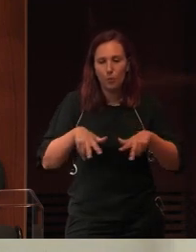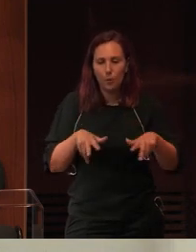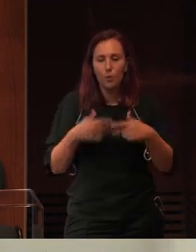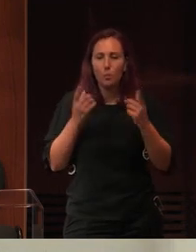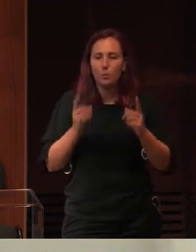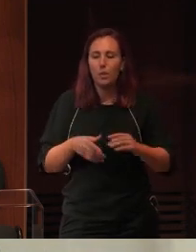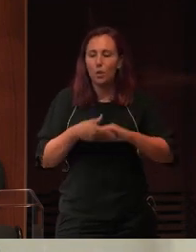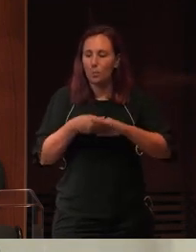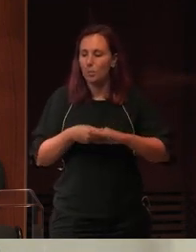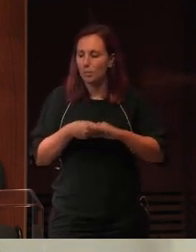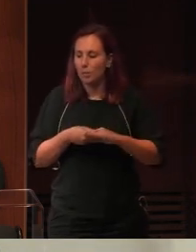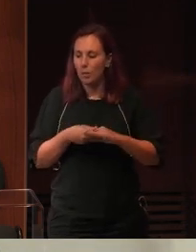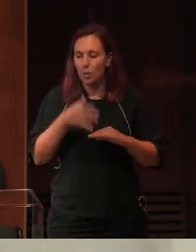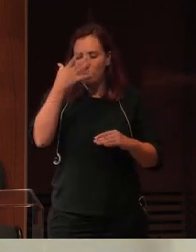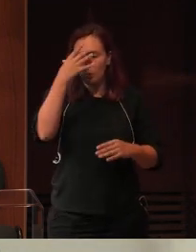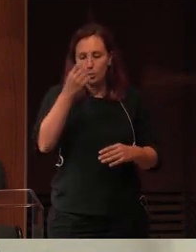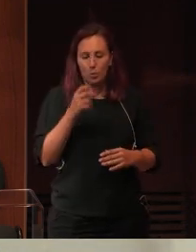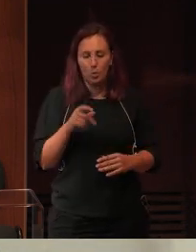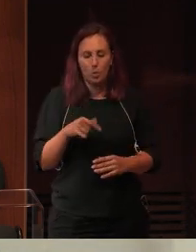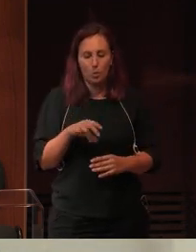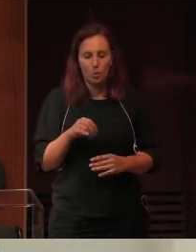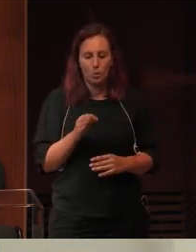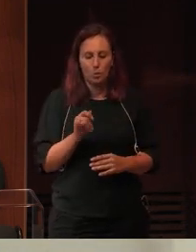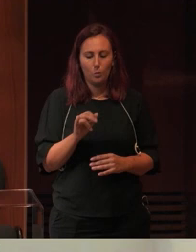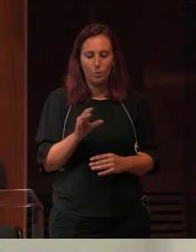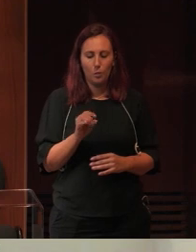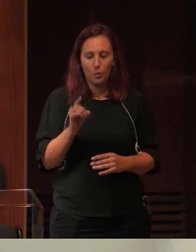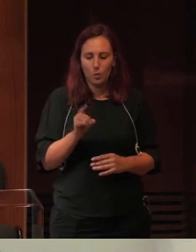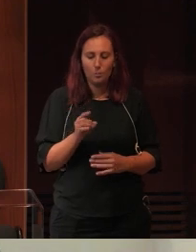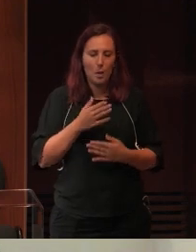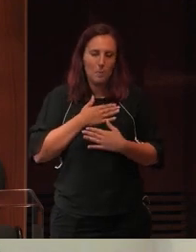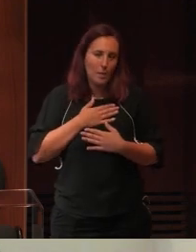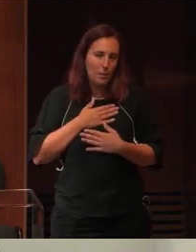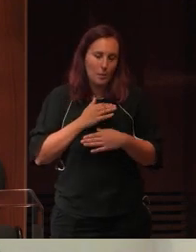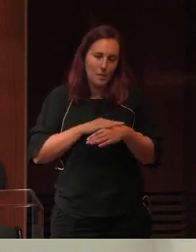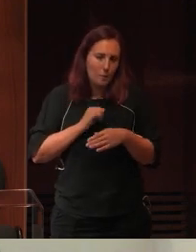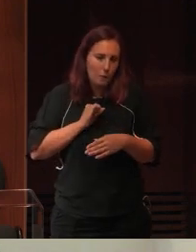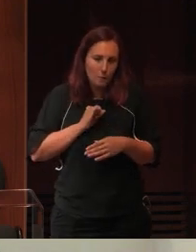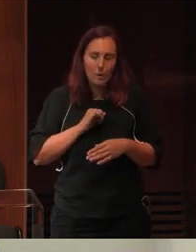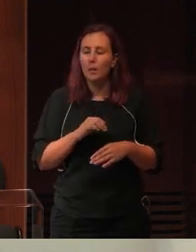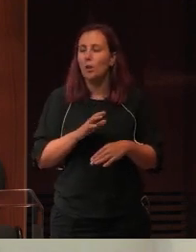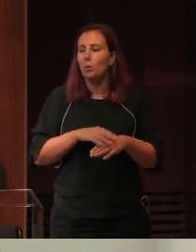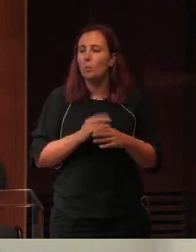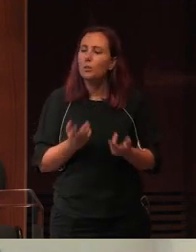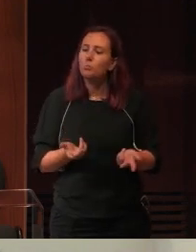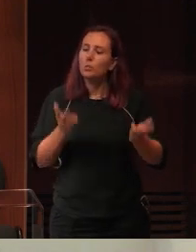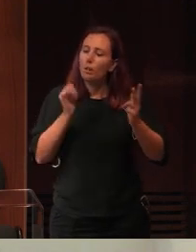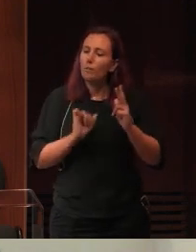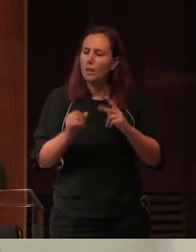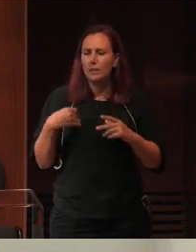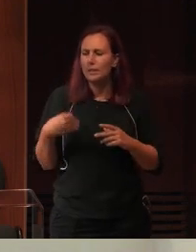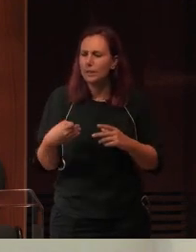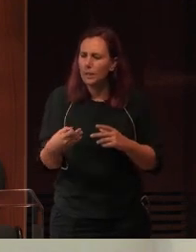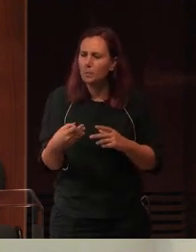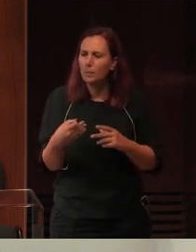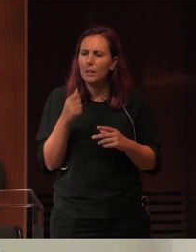por cumprimentar o Professor António Feijó, meu estimado amigo, pela disponibilidade sempre da